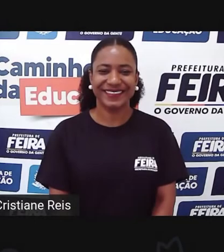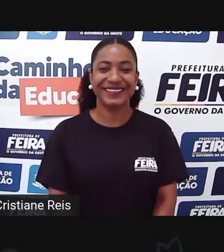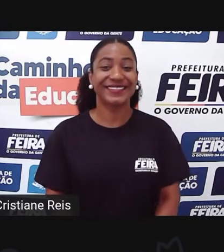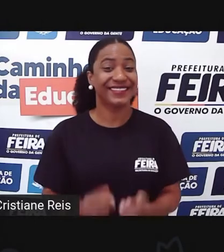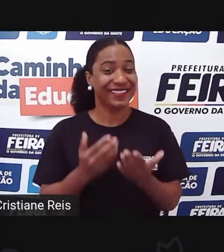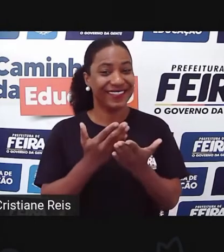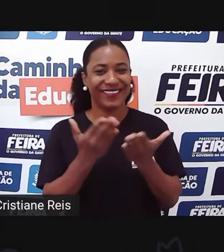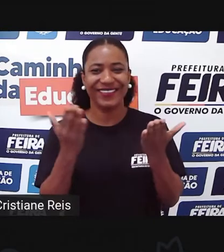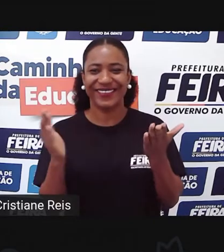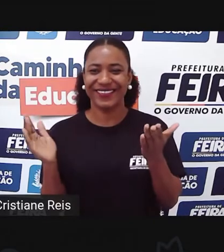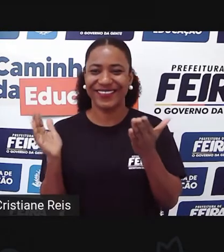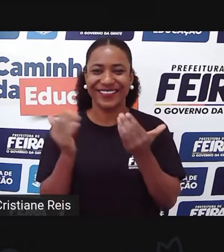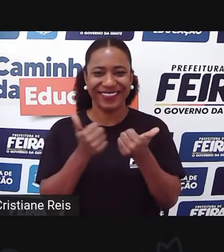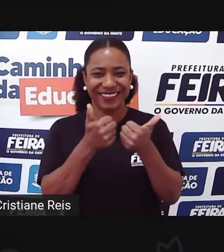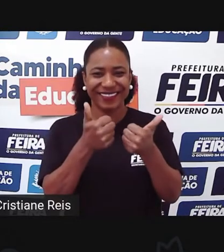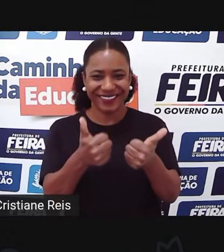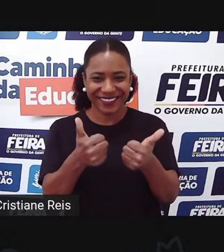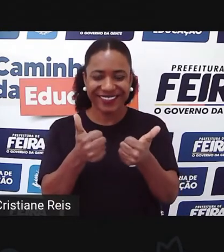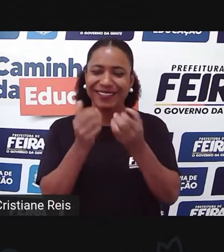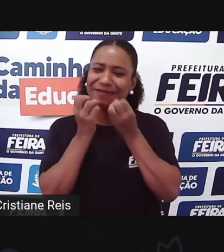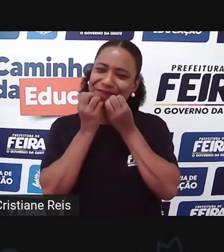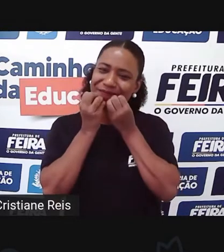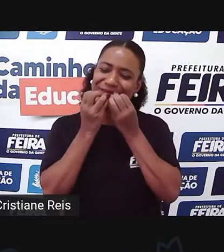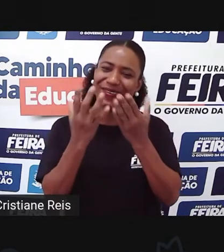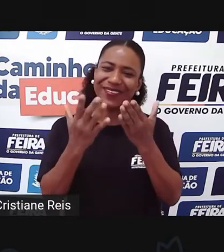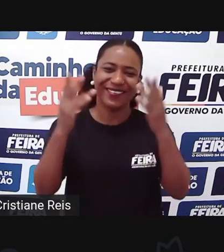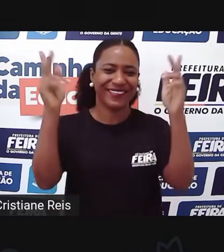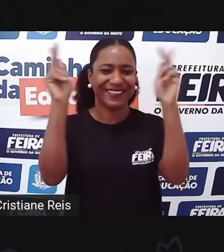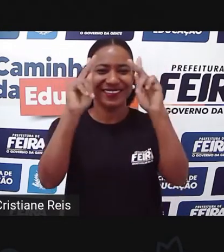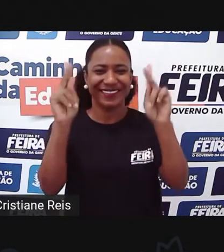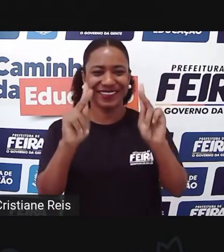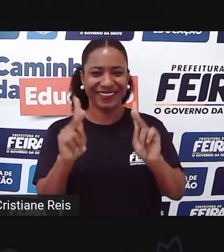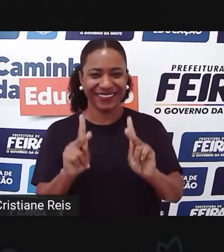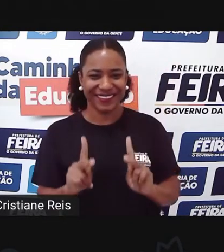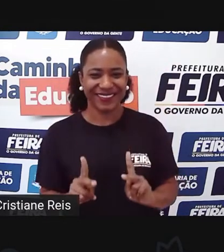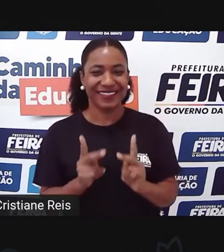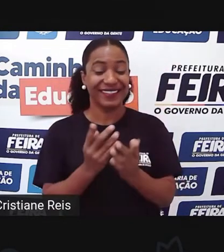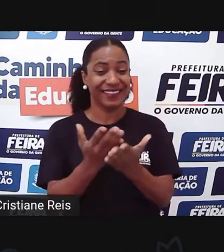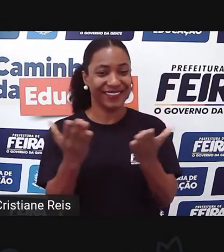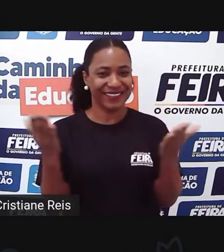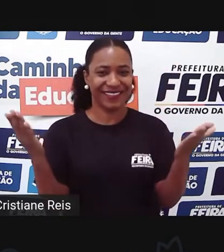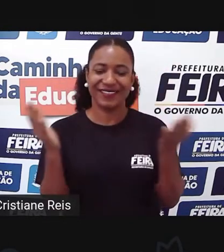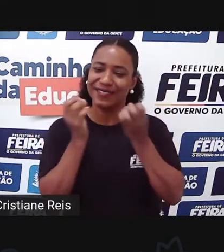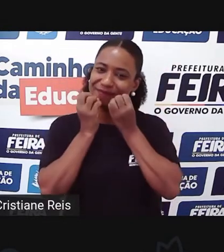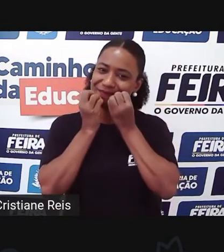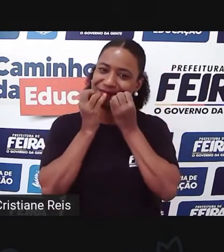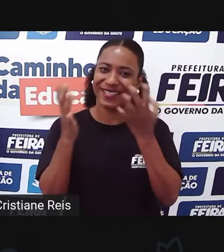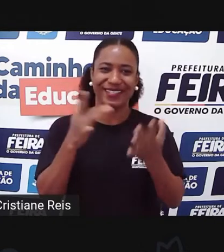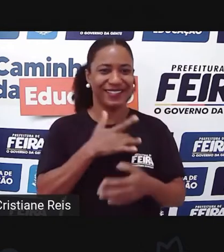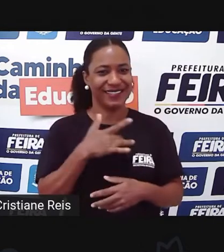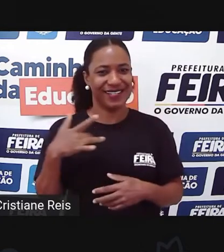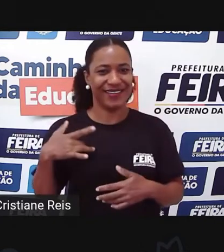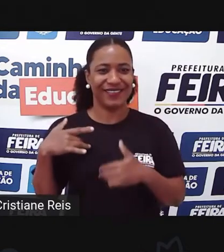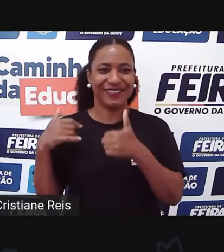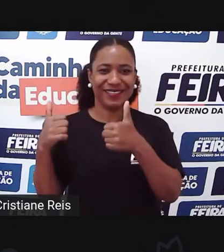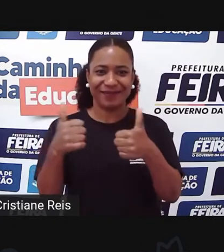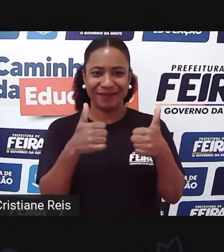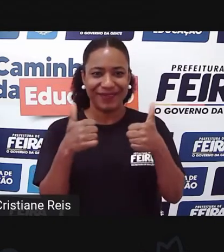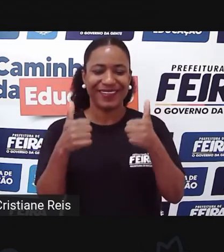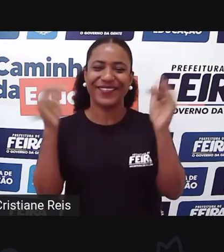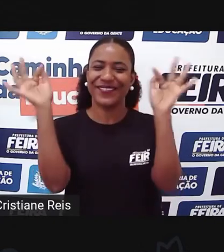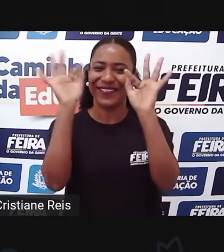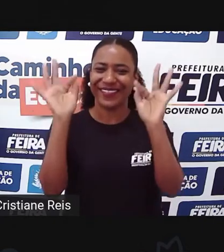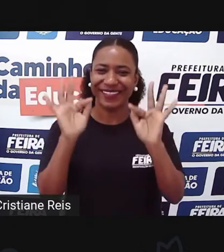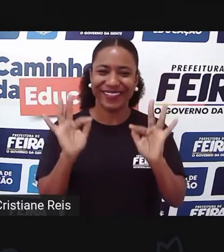Olá, meus amores, muita luz para vocês, espero que vocês estejam ótimos, né, felizes,